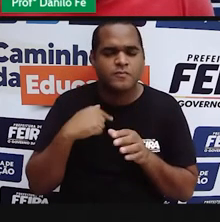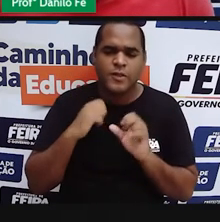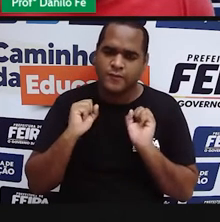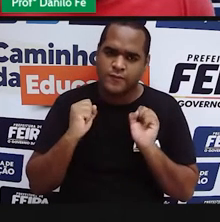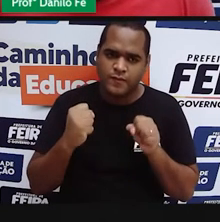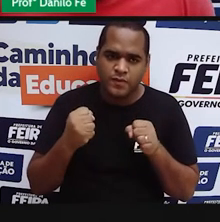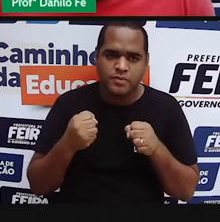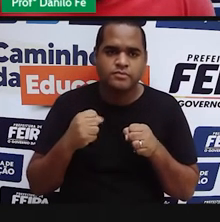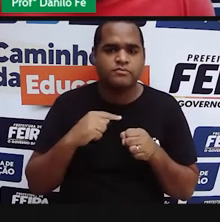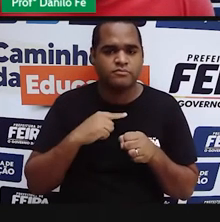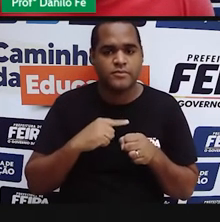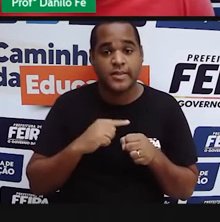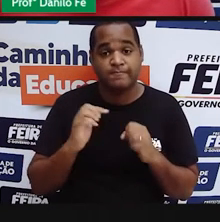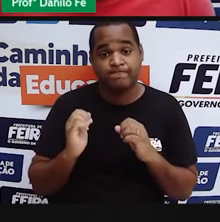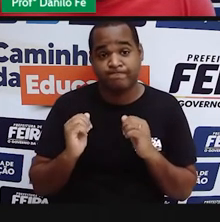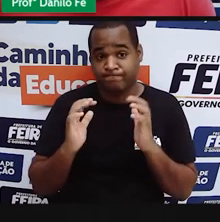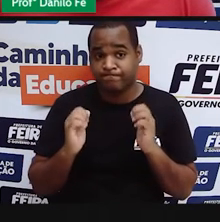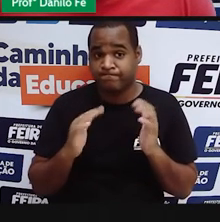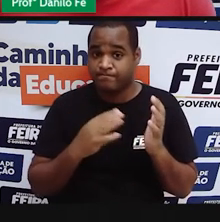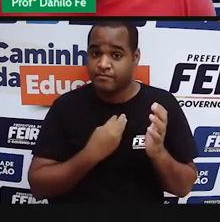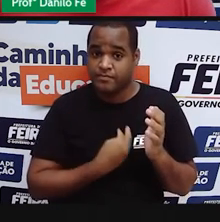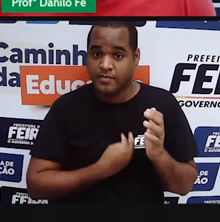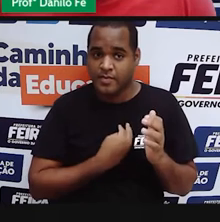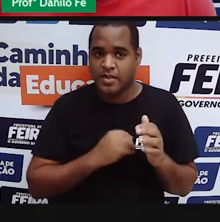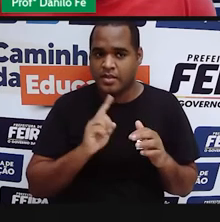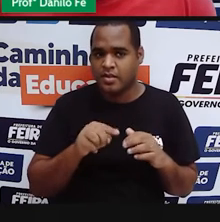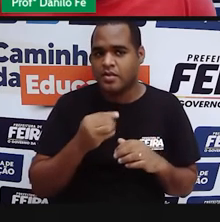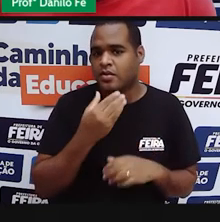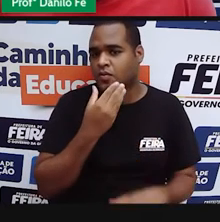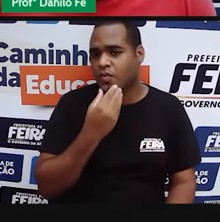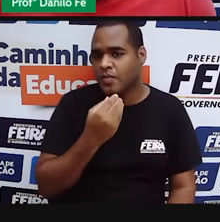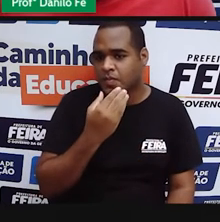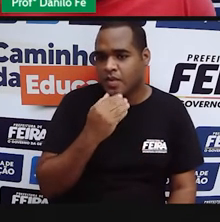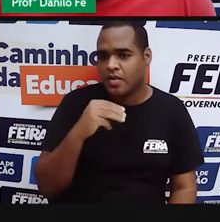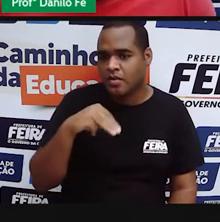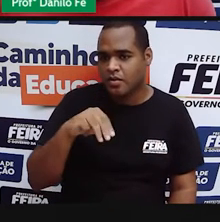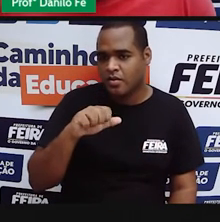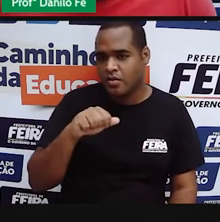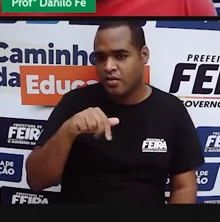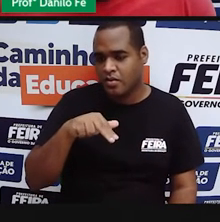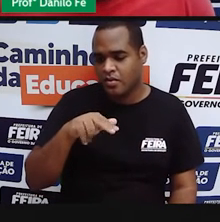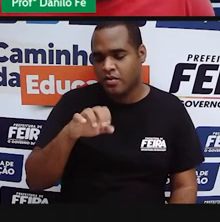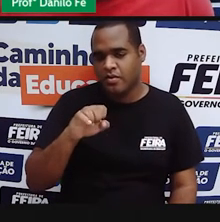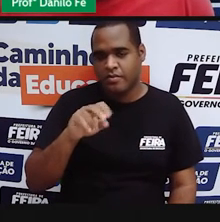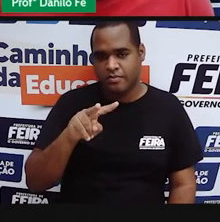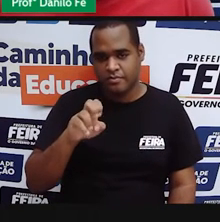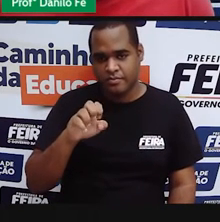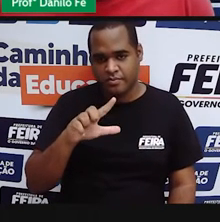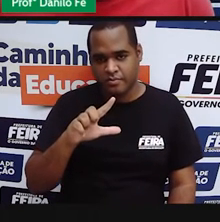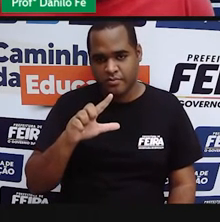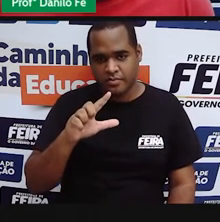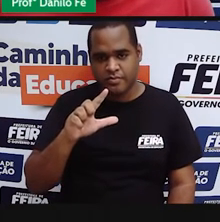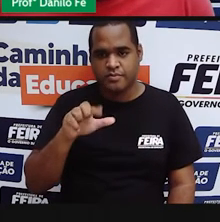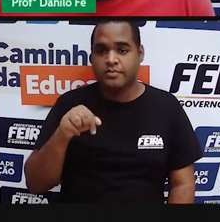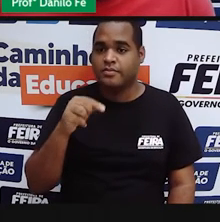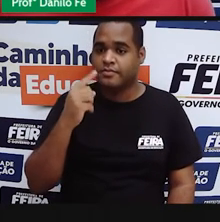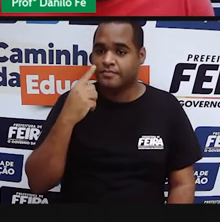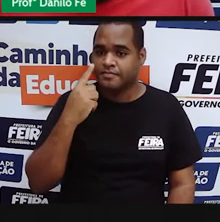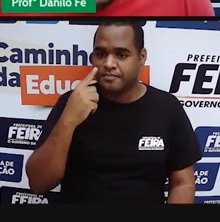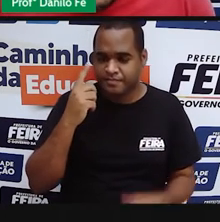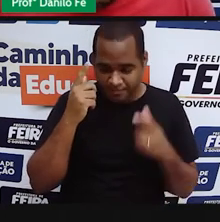por ter uma virtude superior. E era essa pessoa que o Maquiavel buscava na sociedade.